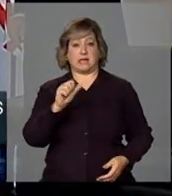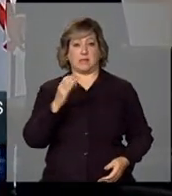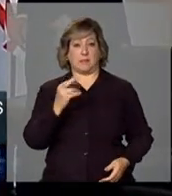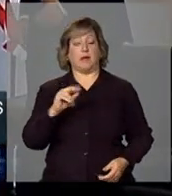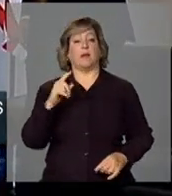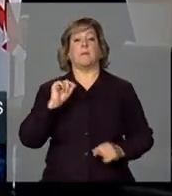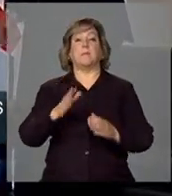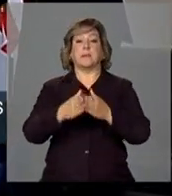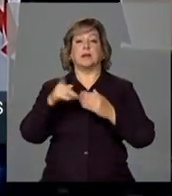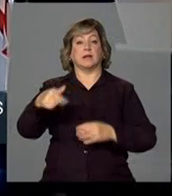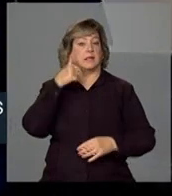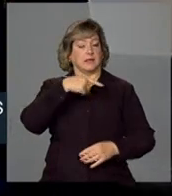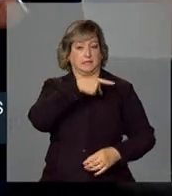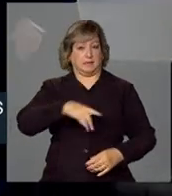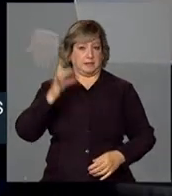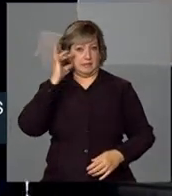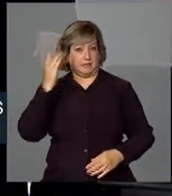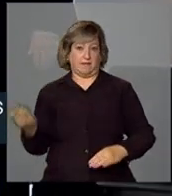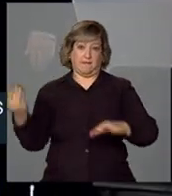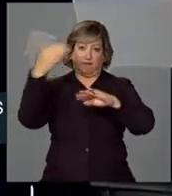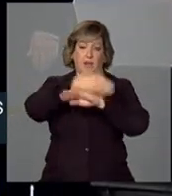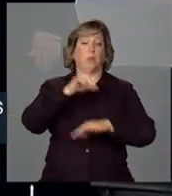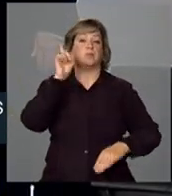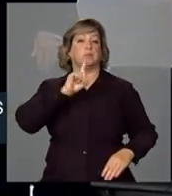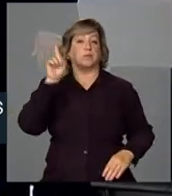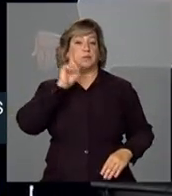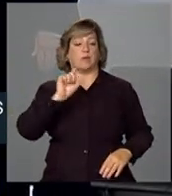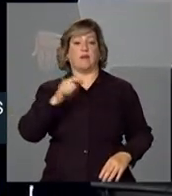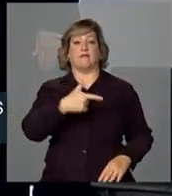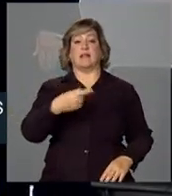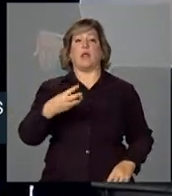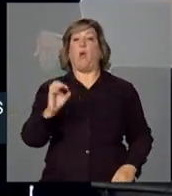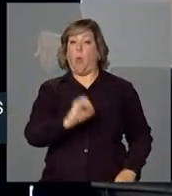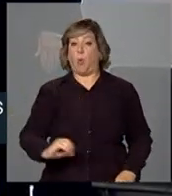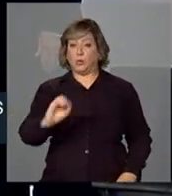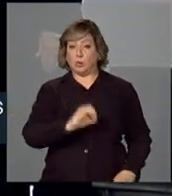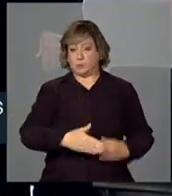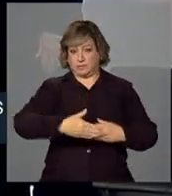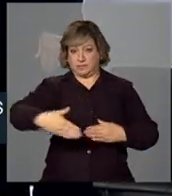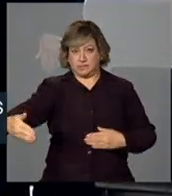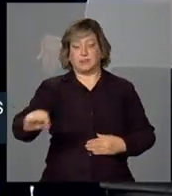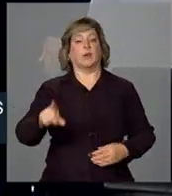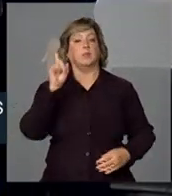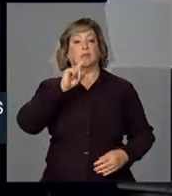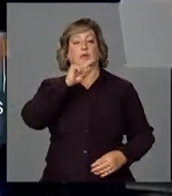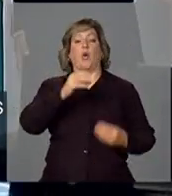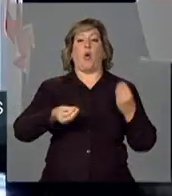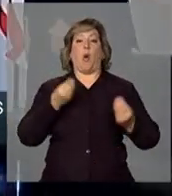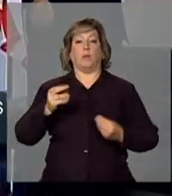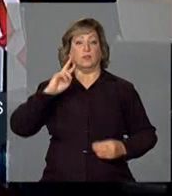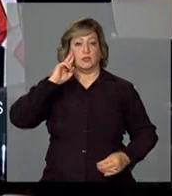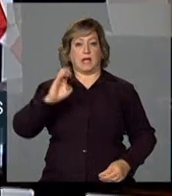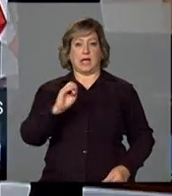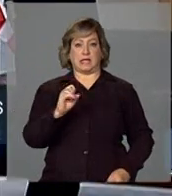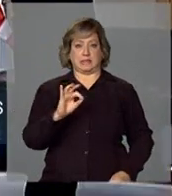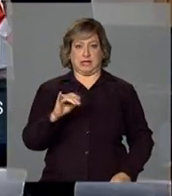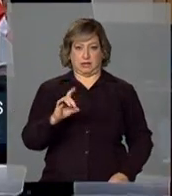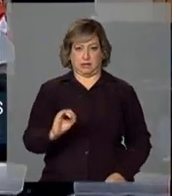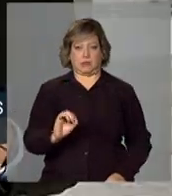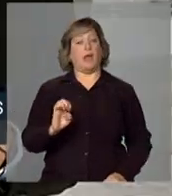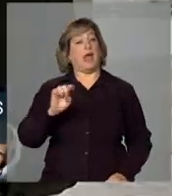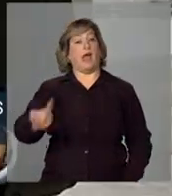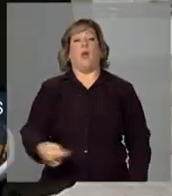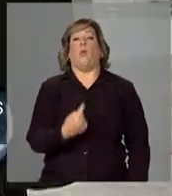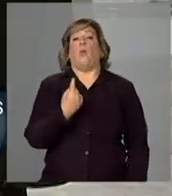visite no segundo semestre deste ano, em 23 de outubro, os Estados Unidos como chefe de Estado. É a